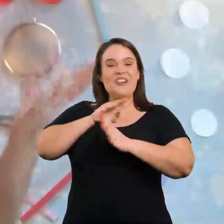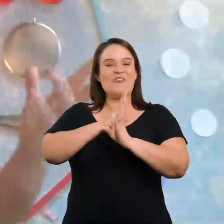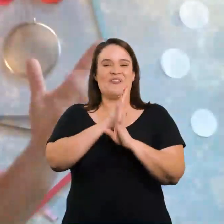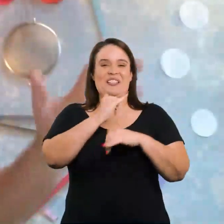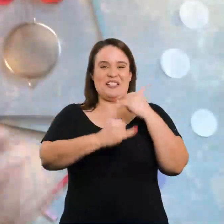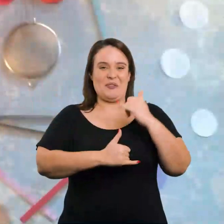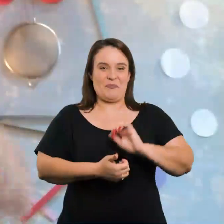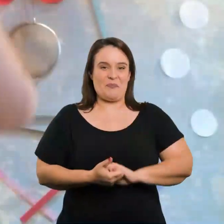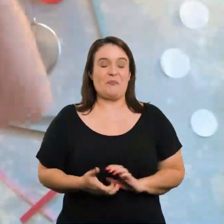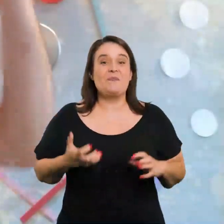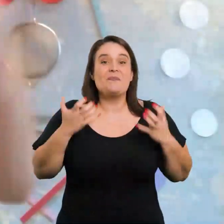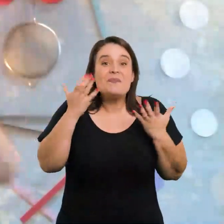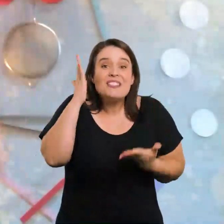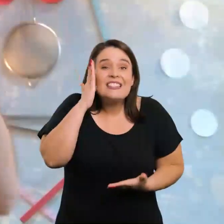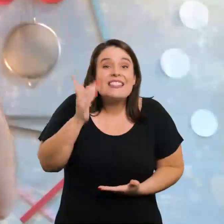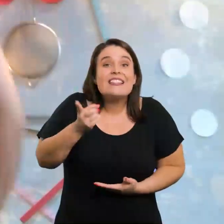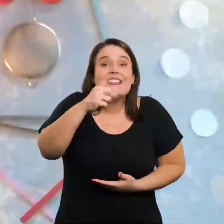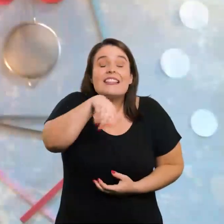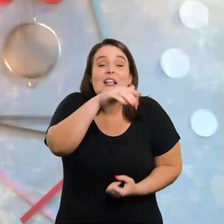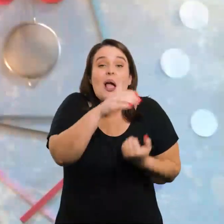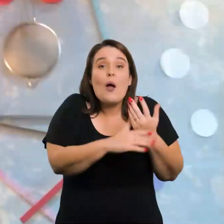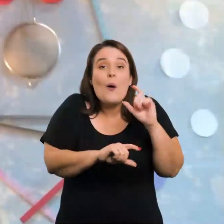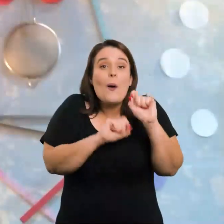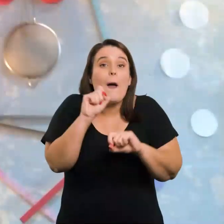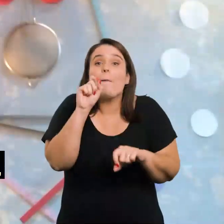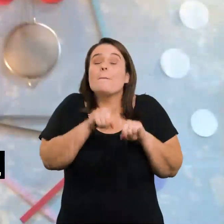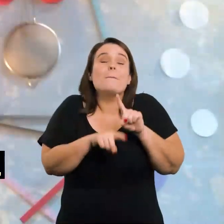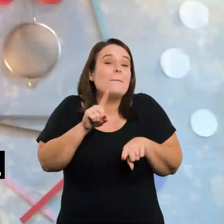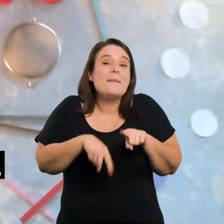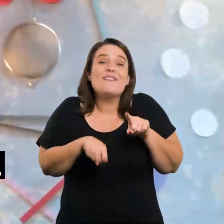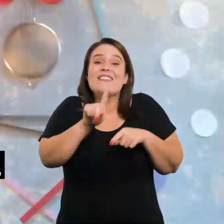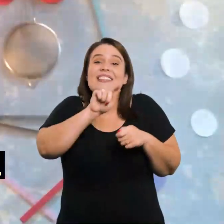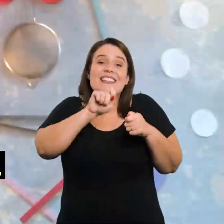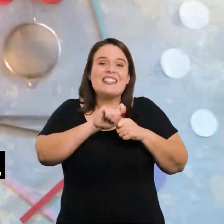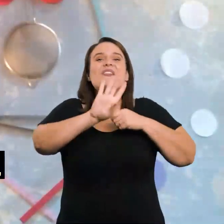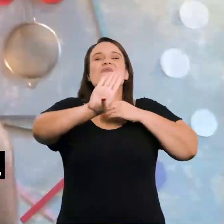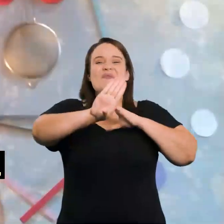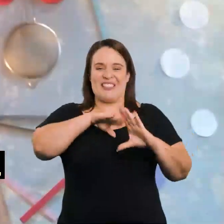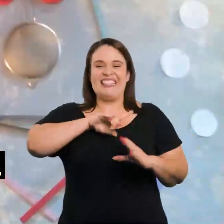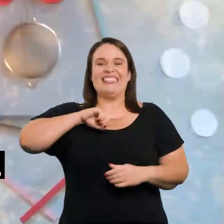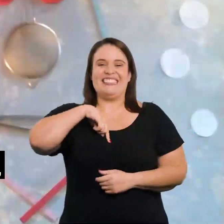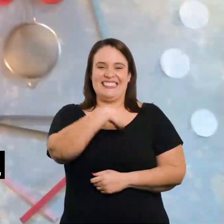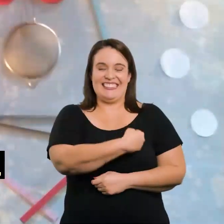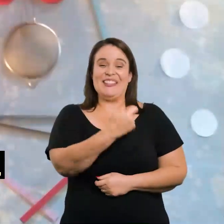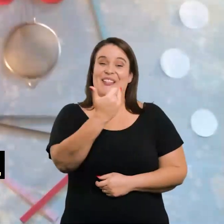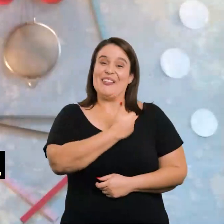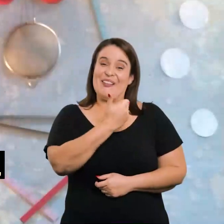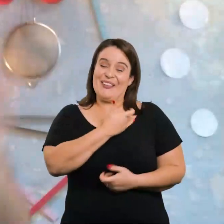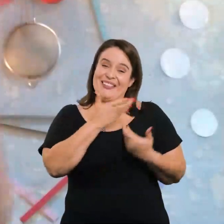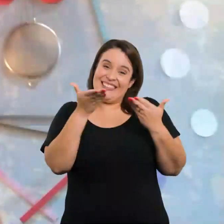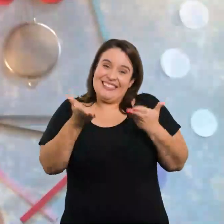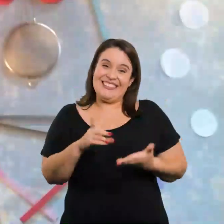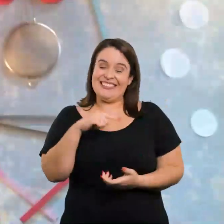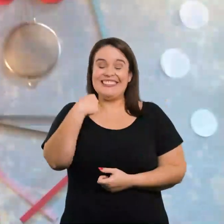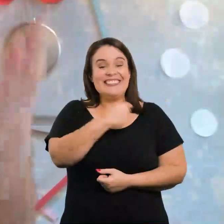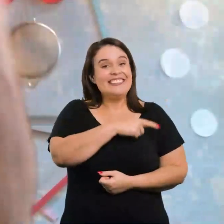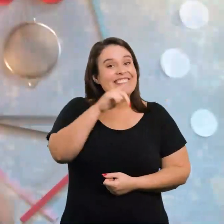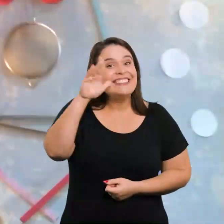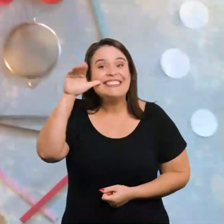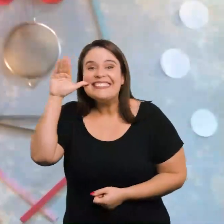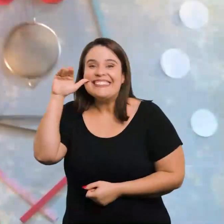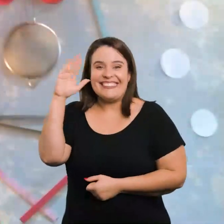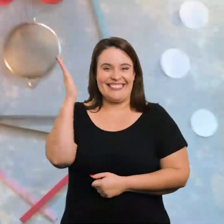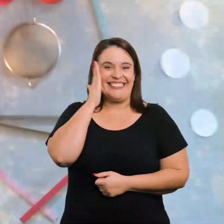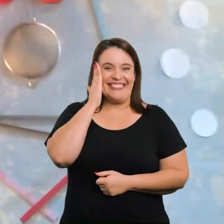artistas, para pessoas e se inspira e brinca e descobre. Eu quero saber o que vocês criaram, que objetos vocês fizeram. Manda para a gente.